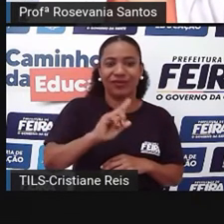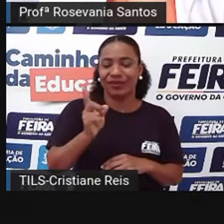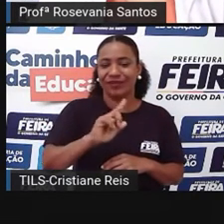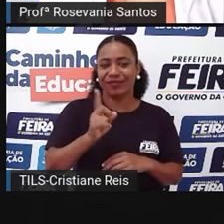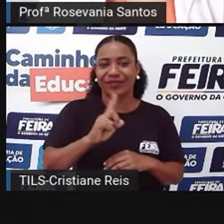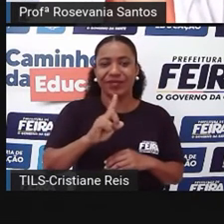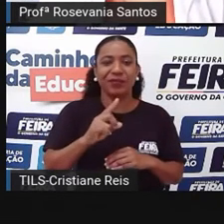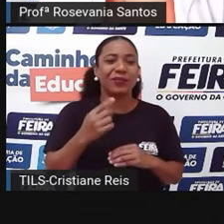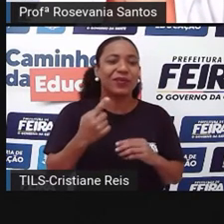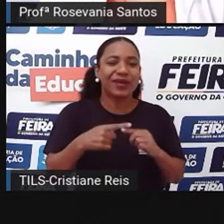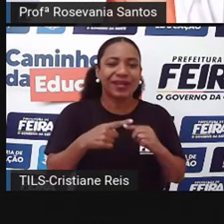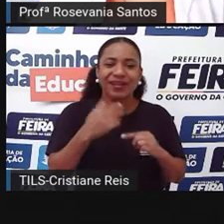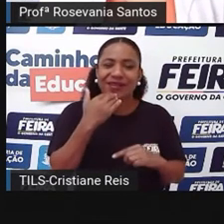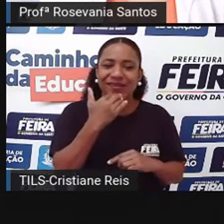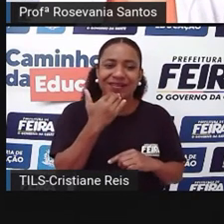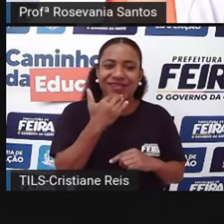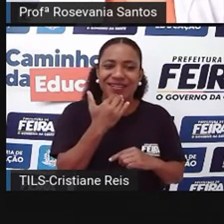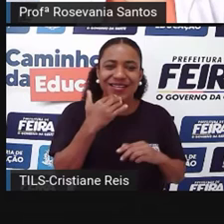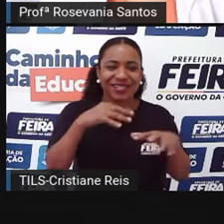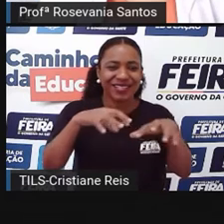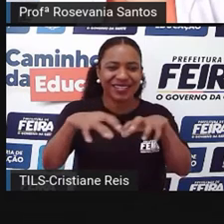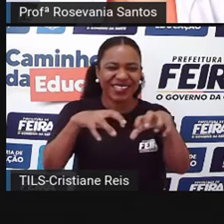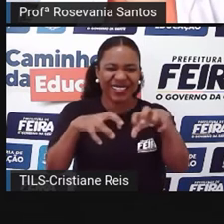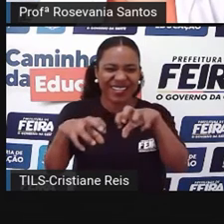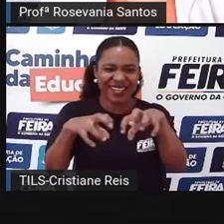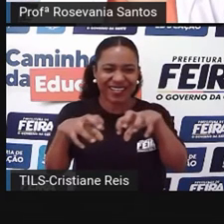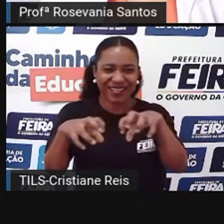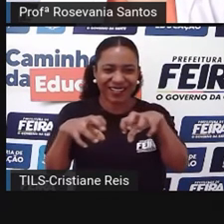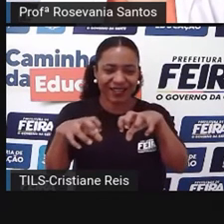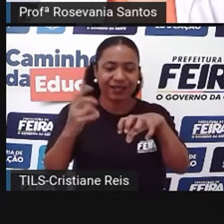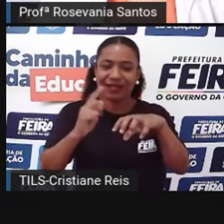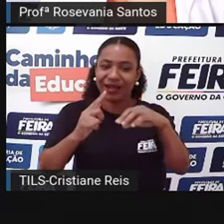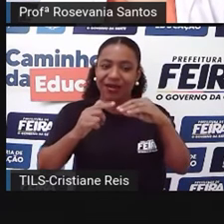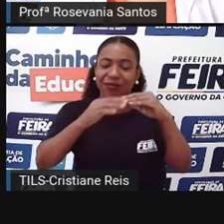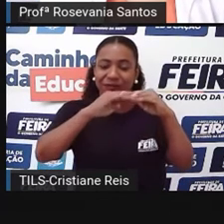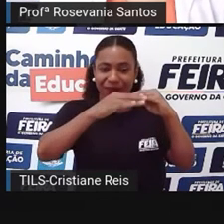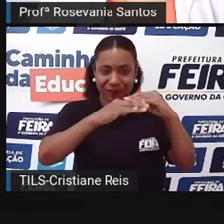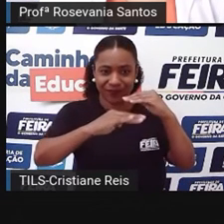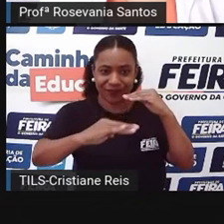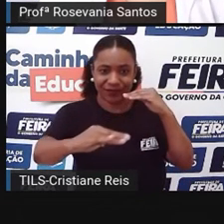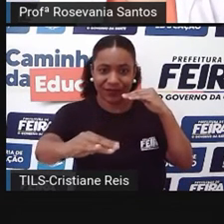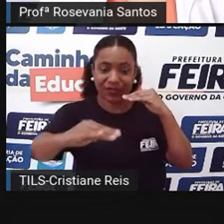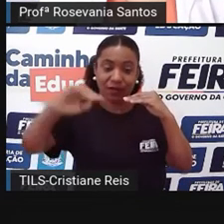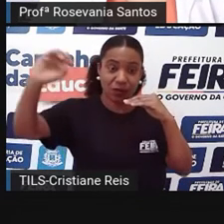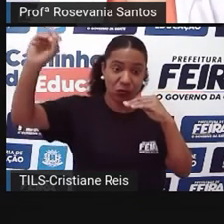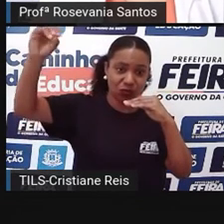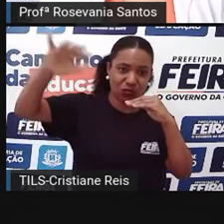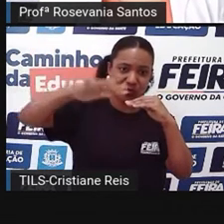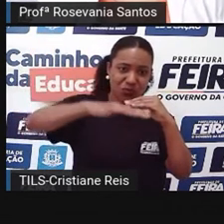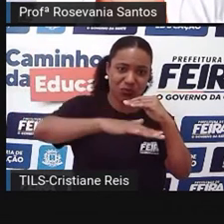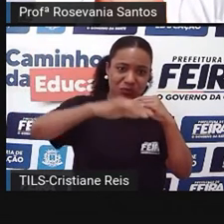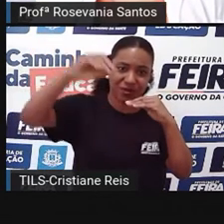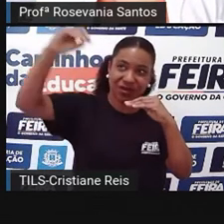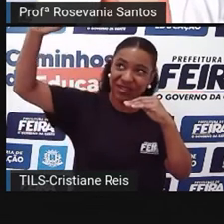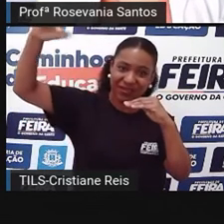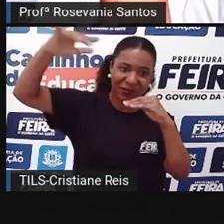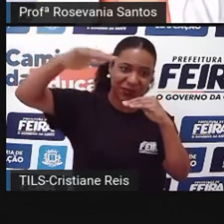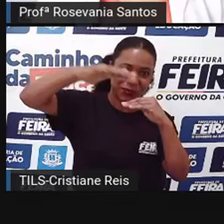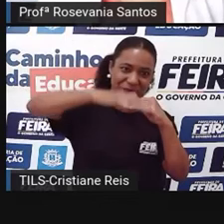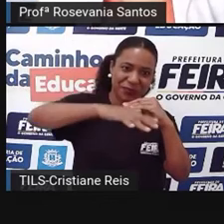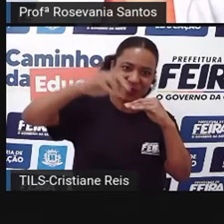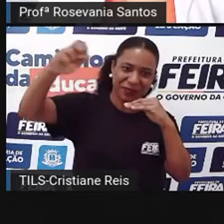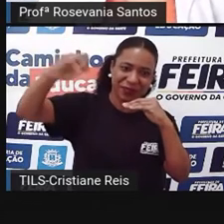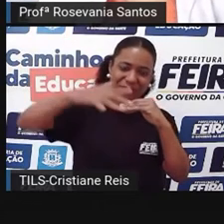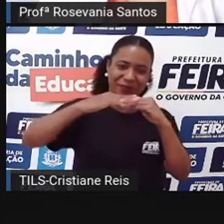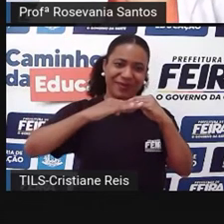processo de sedimentação, lembra? De deposição de sedimentos. Então, as outras áreas, como os planaltos, as